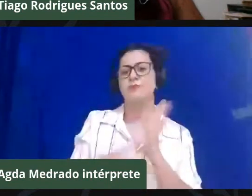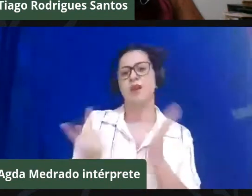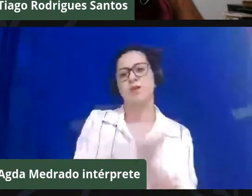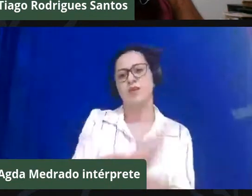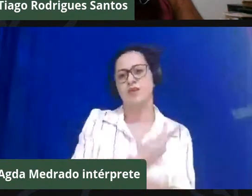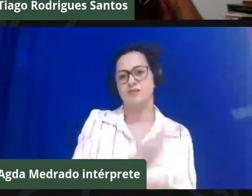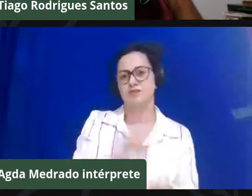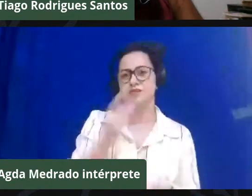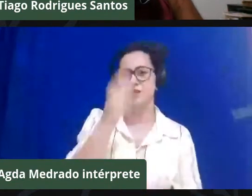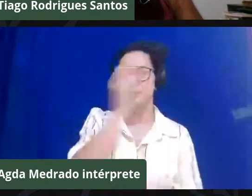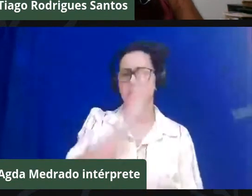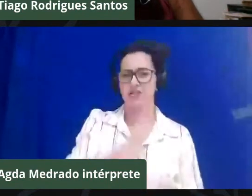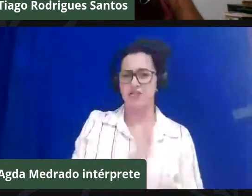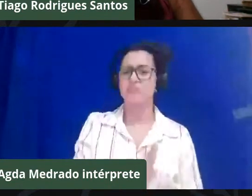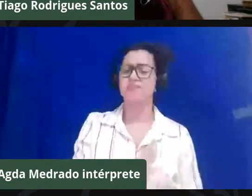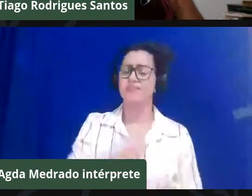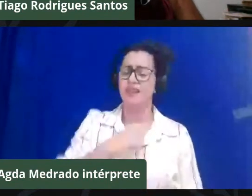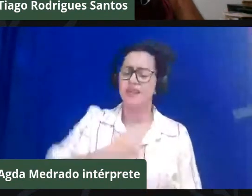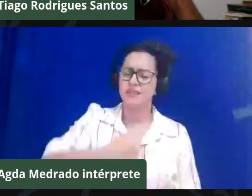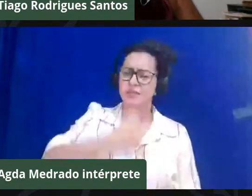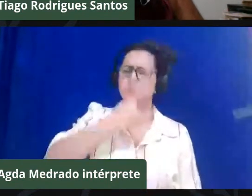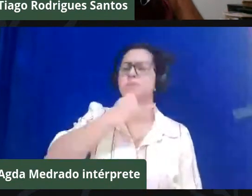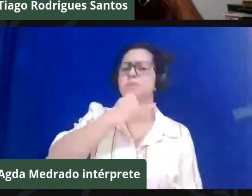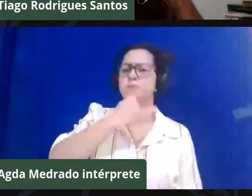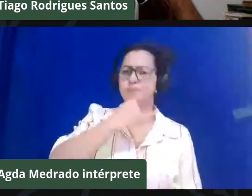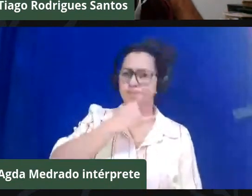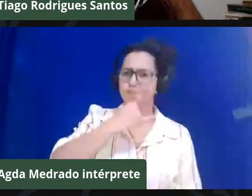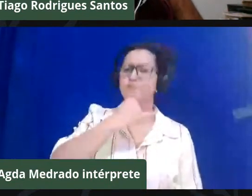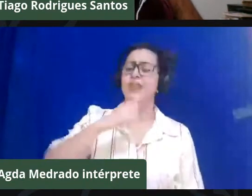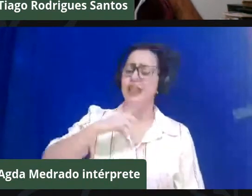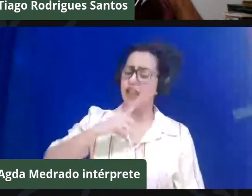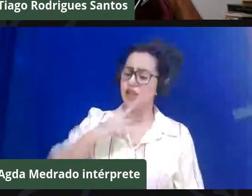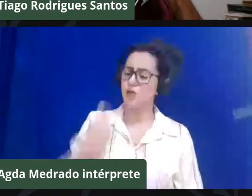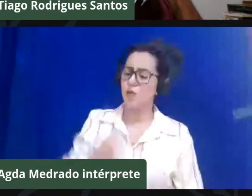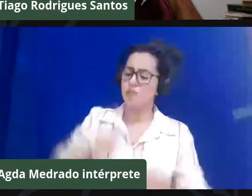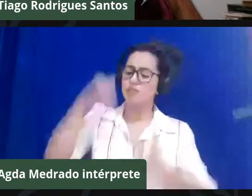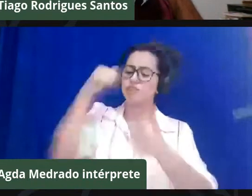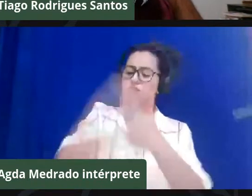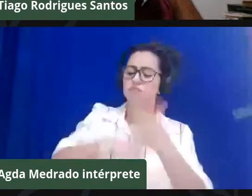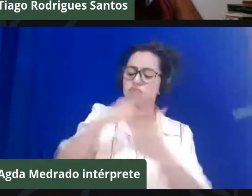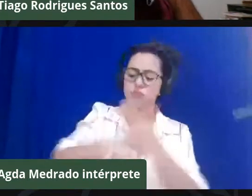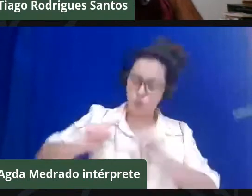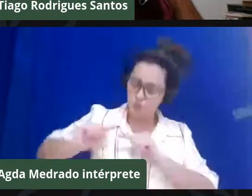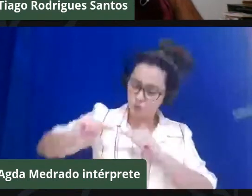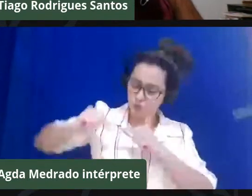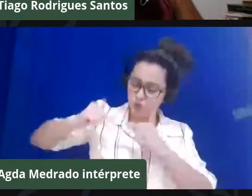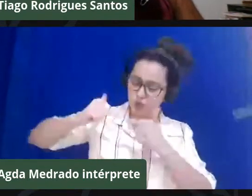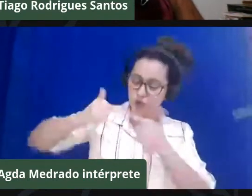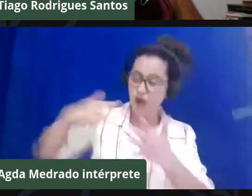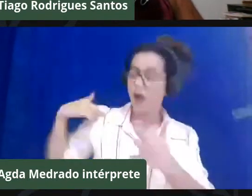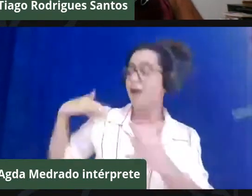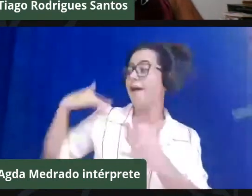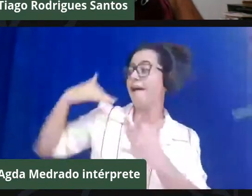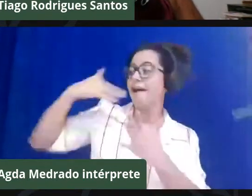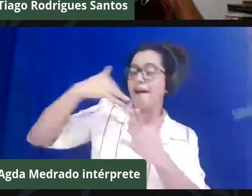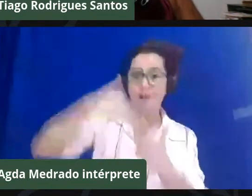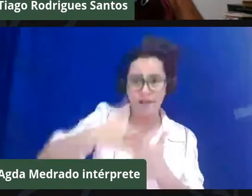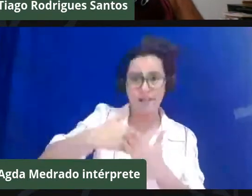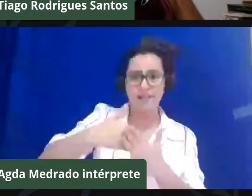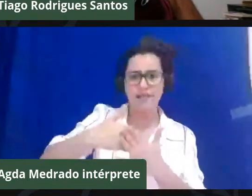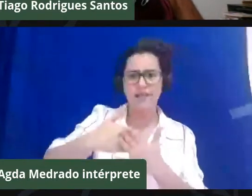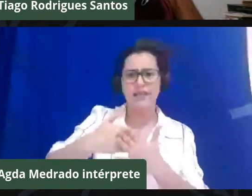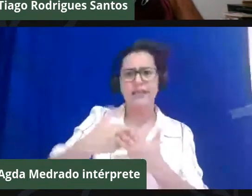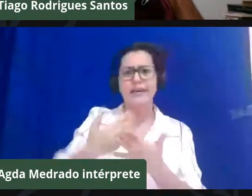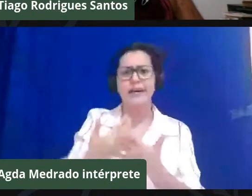bem tristes, né, para nós, a gente vem fazendo luta há tanto tempo, e a gente vê capitões do mato